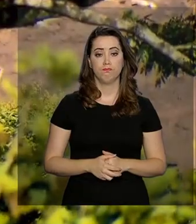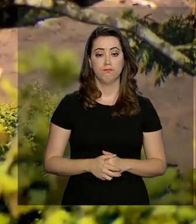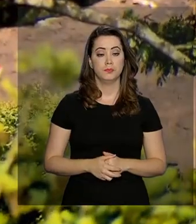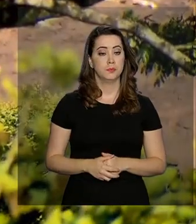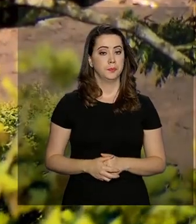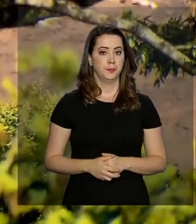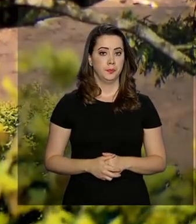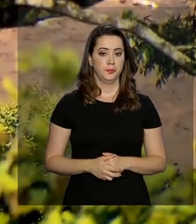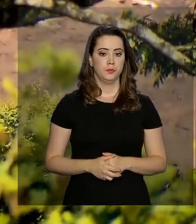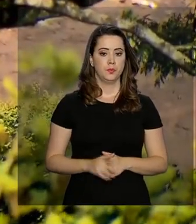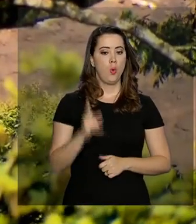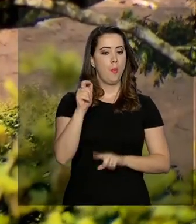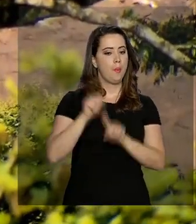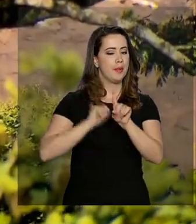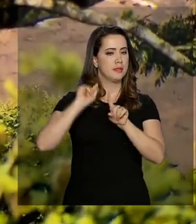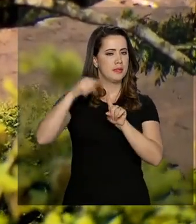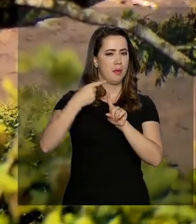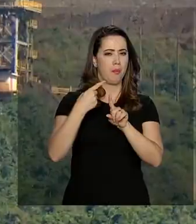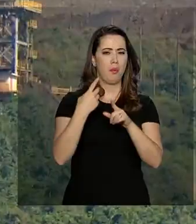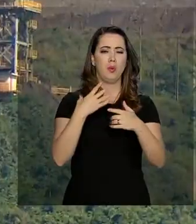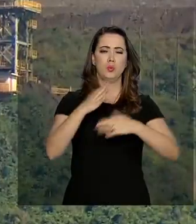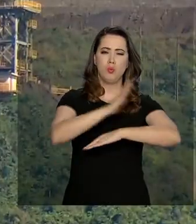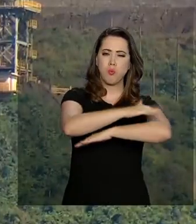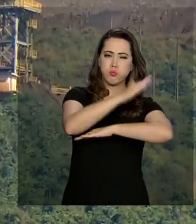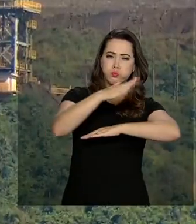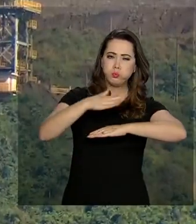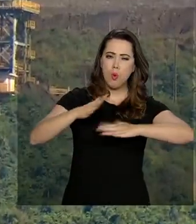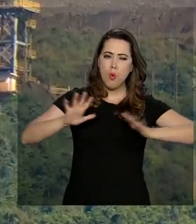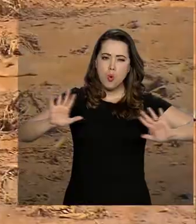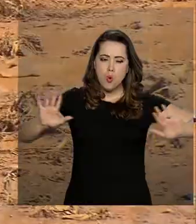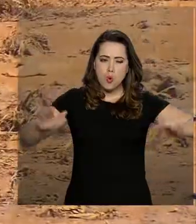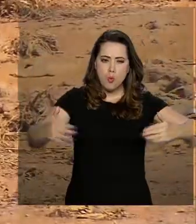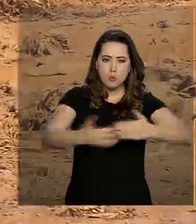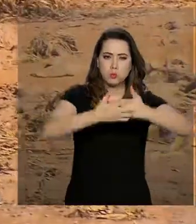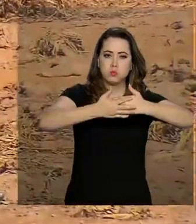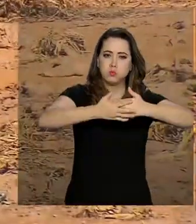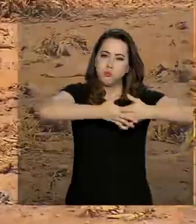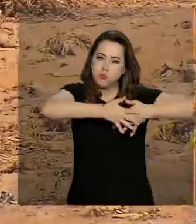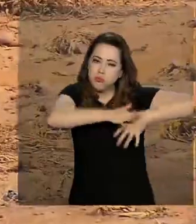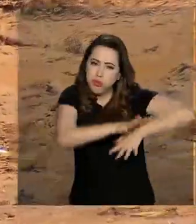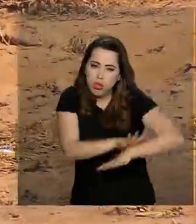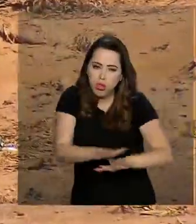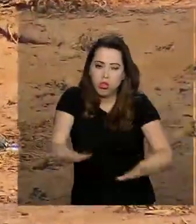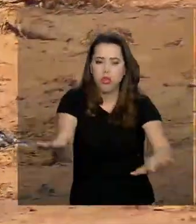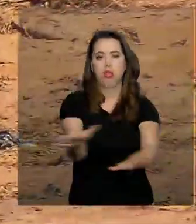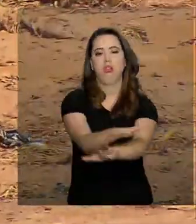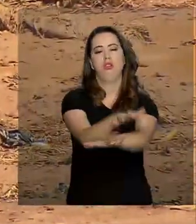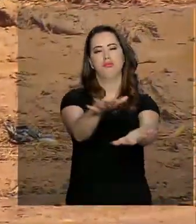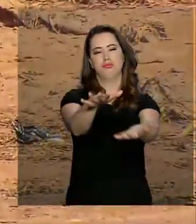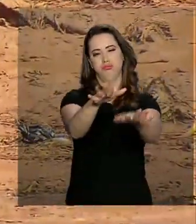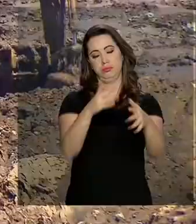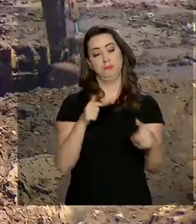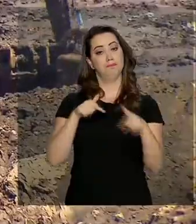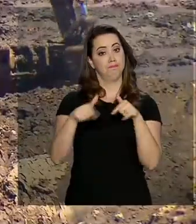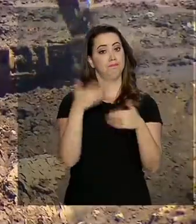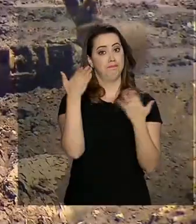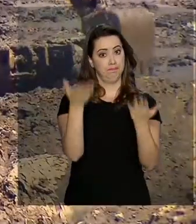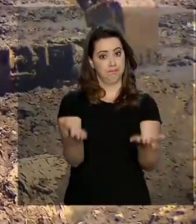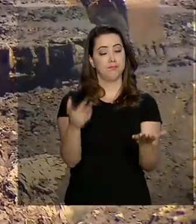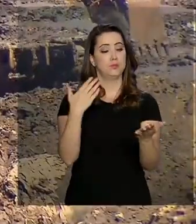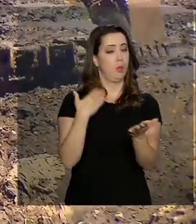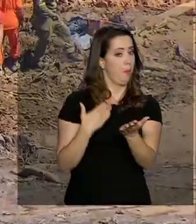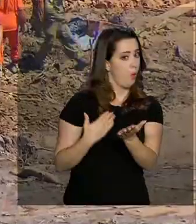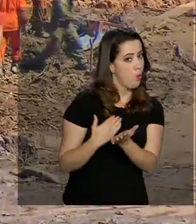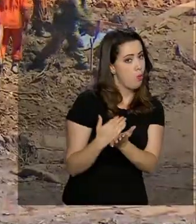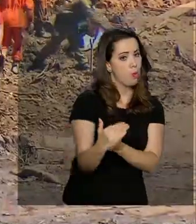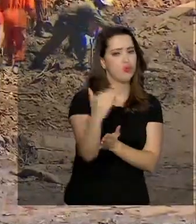Um mês depois do rompimento da barragem da mineradora Vale, o trabalho no mar de lama que tomou conta de Brumadinho continua.